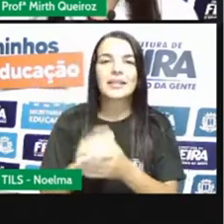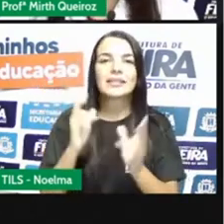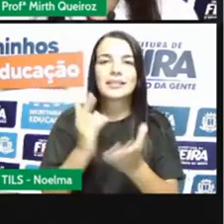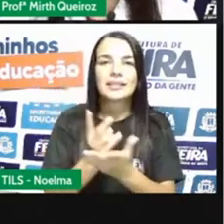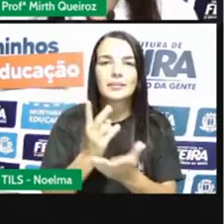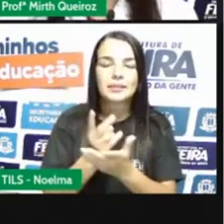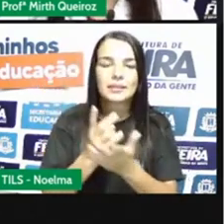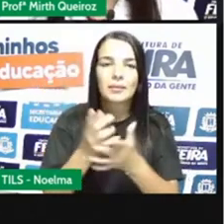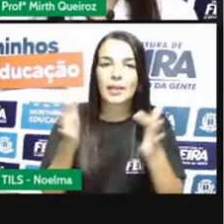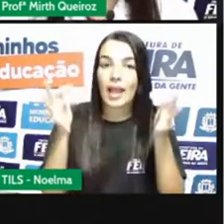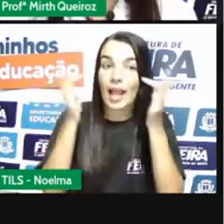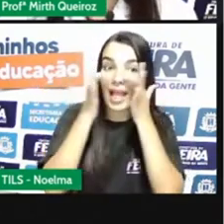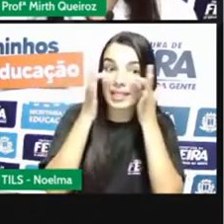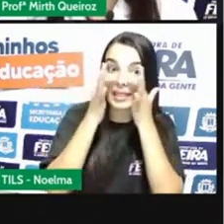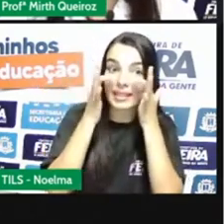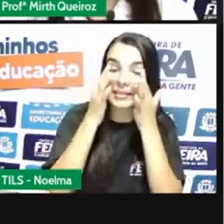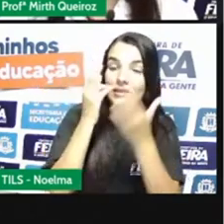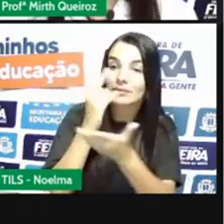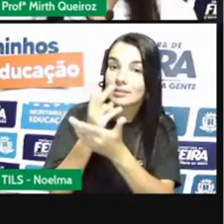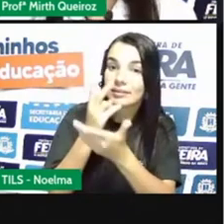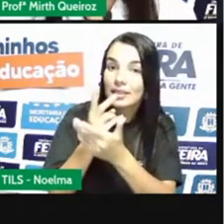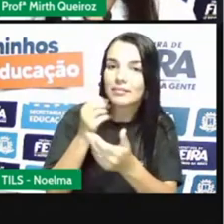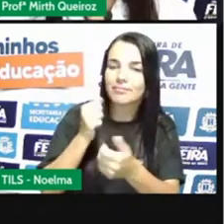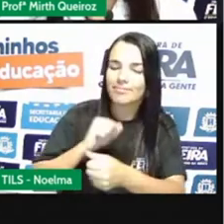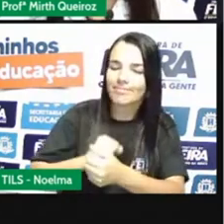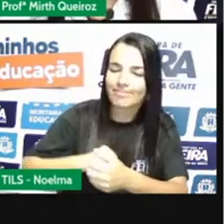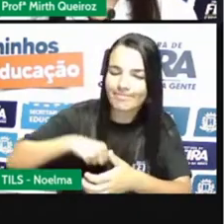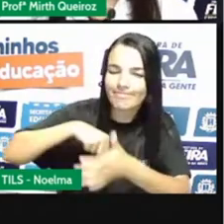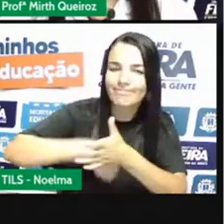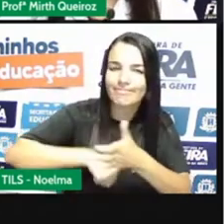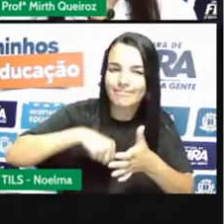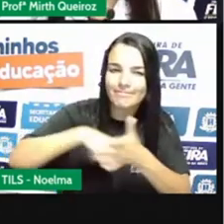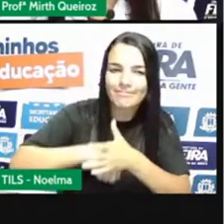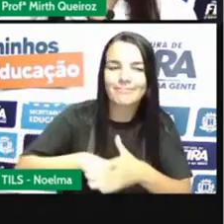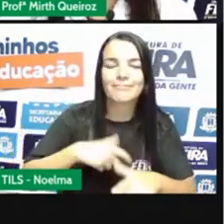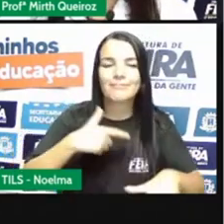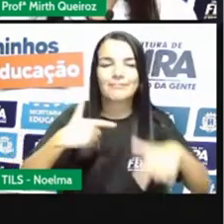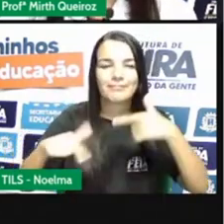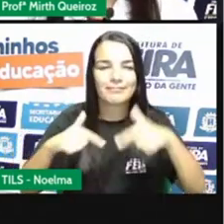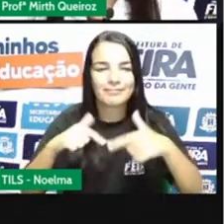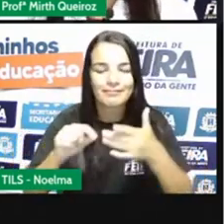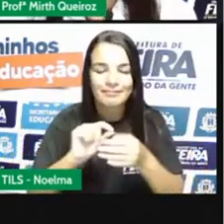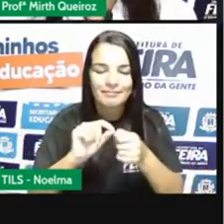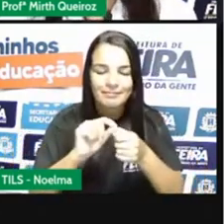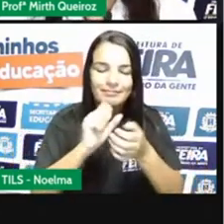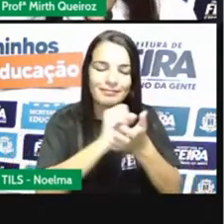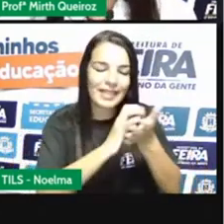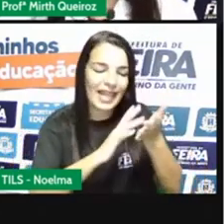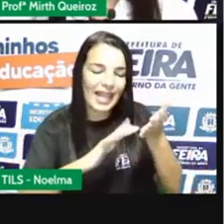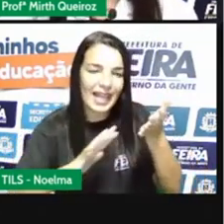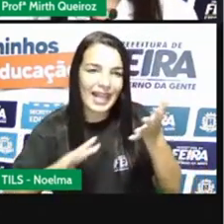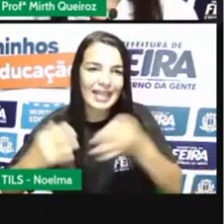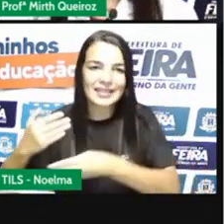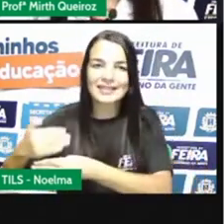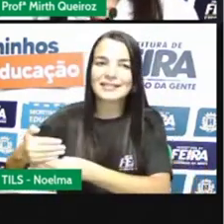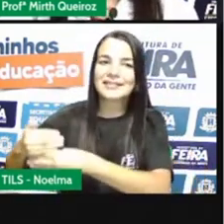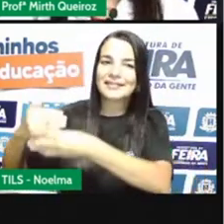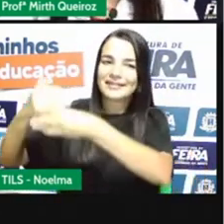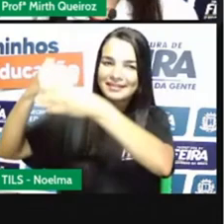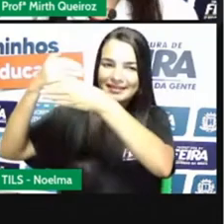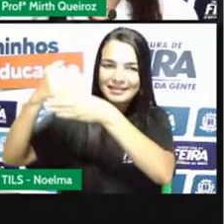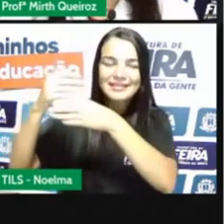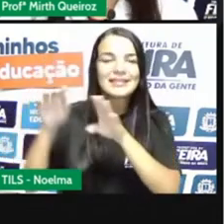atenção de vocês, por vocês estarem aí se esforçando, né? Fazendo essas atividades, comentando lá também,